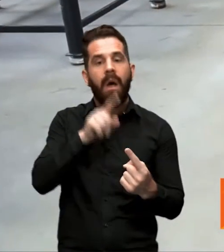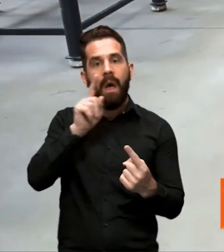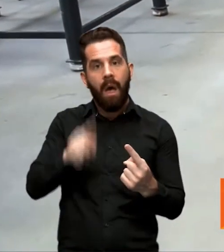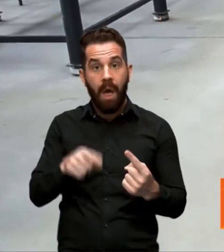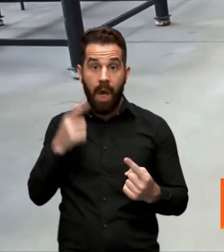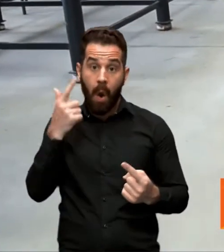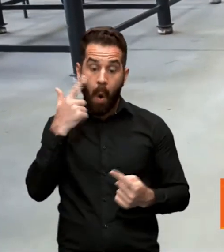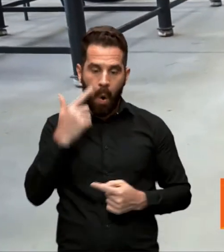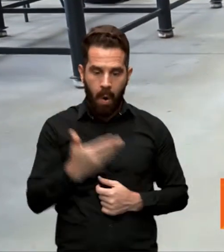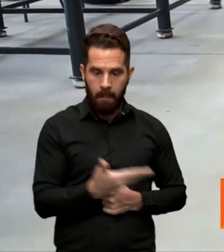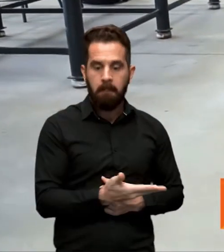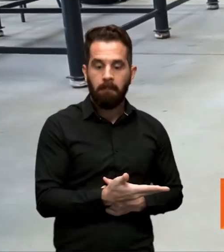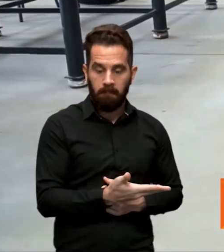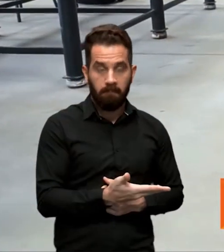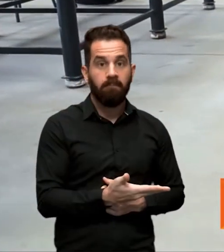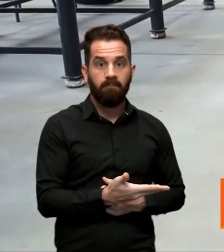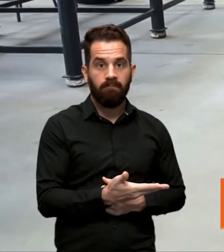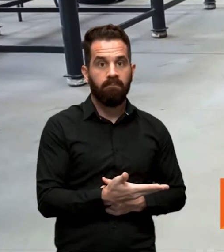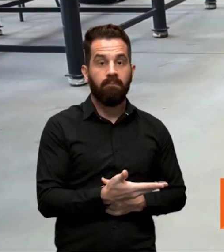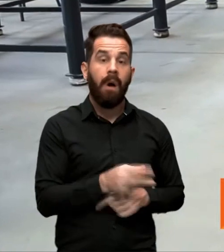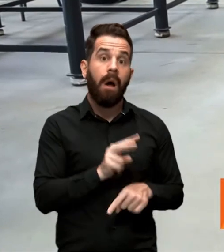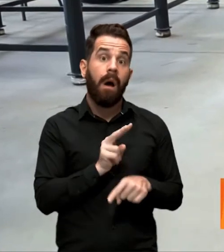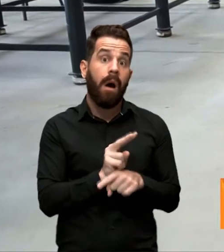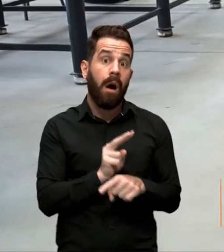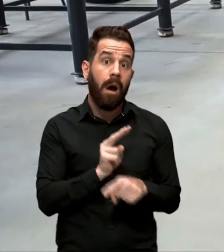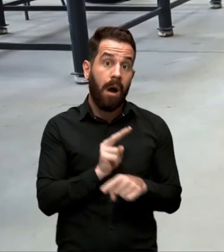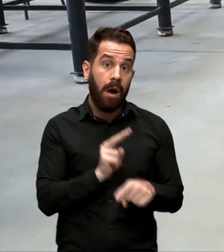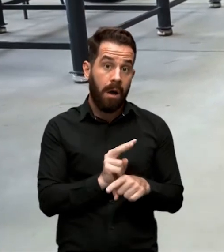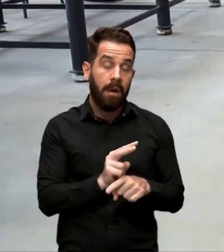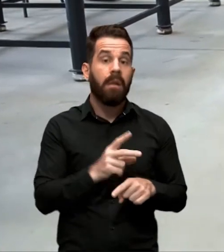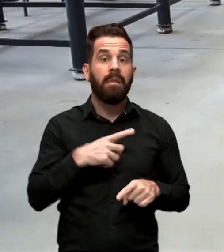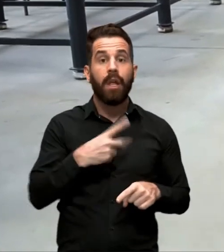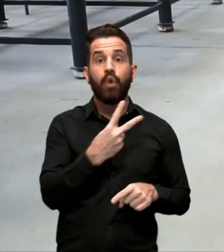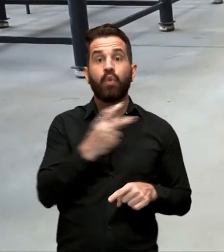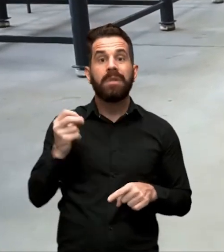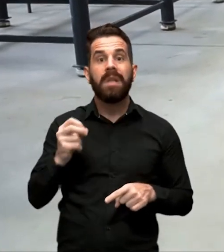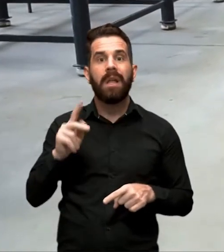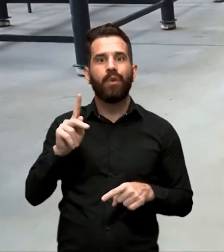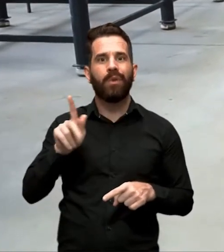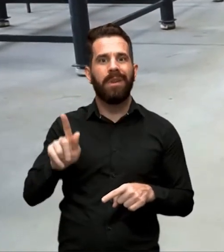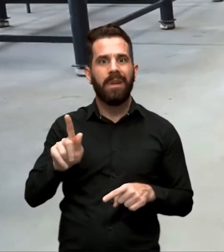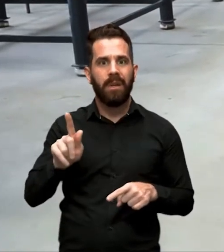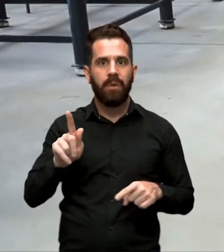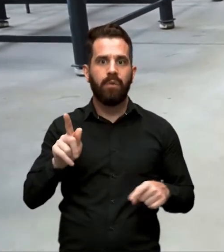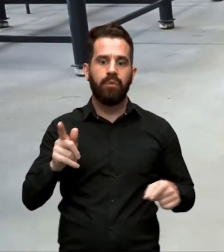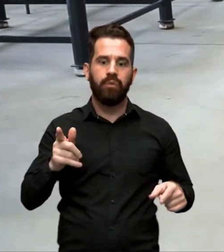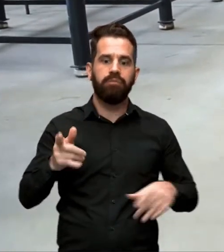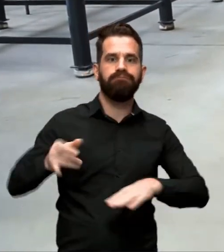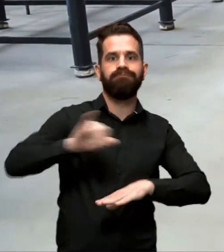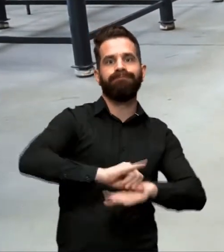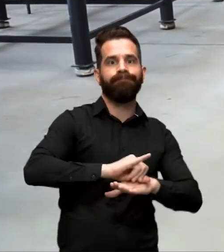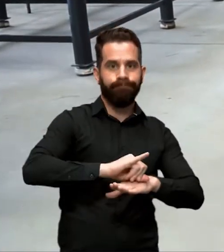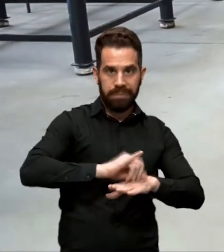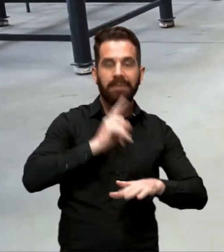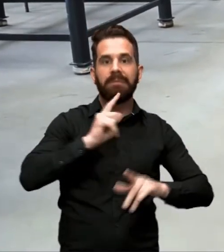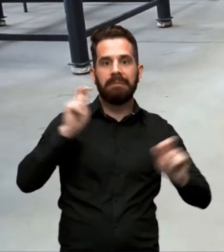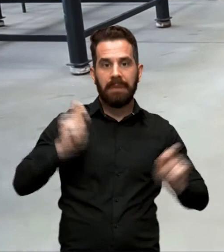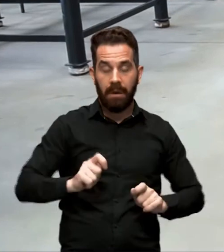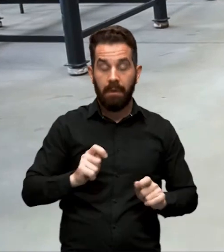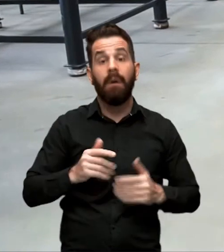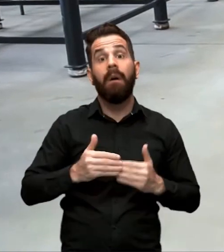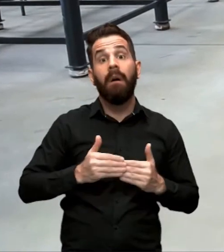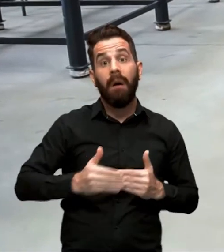protótipo e tem a capacidade de carregar cerca de 200 quilos. Quando o projeto final ficar pronto,